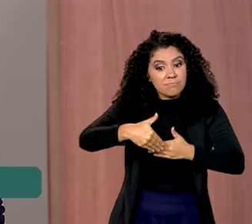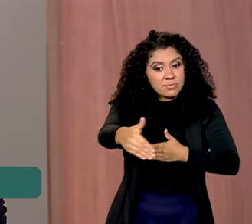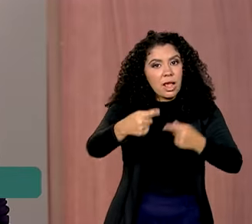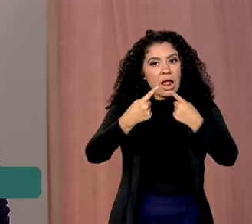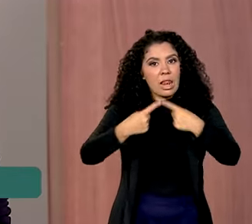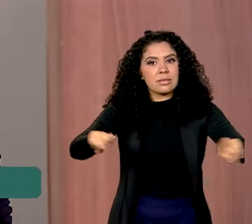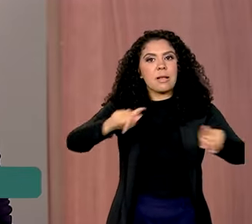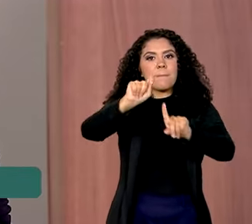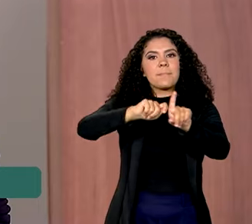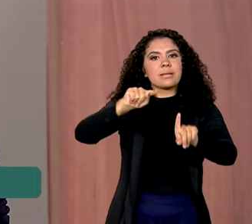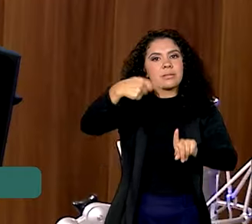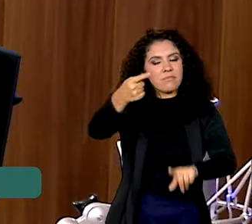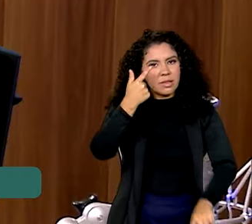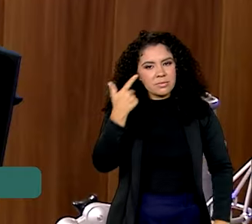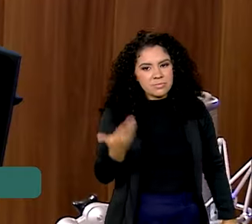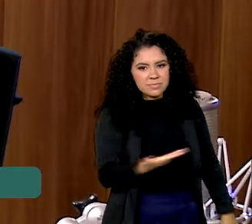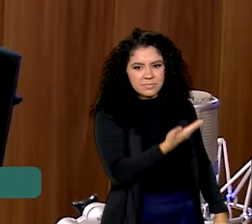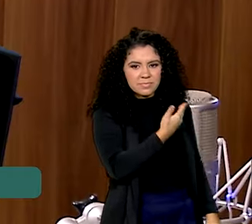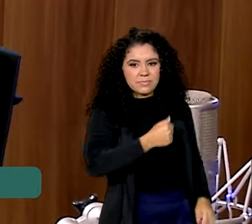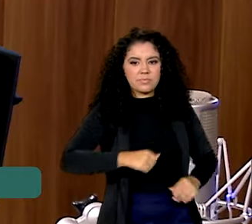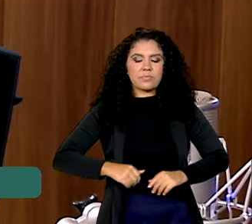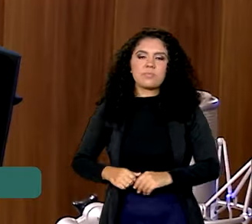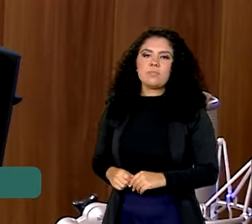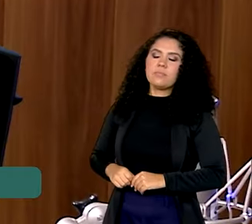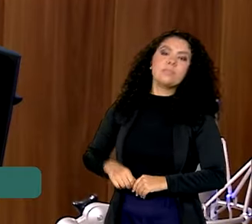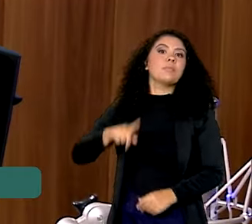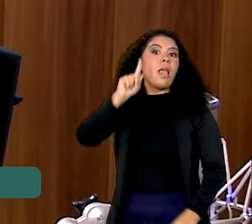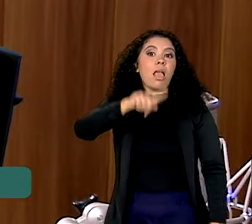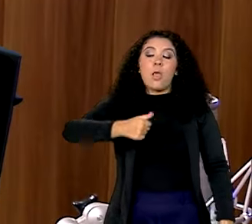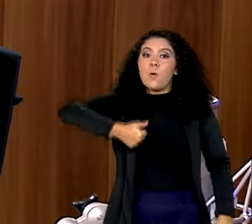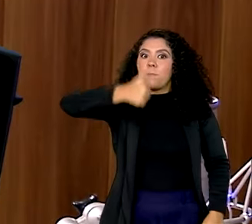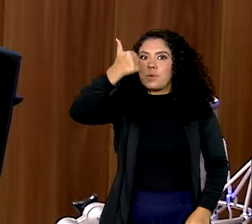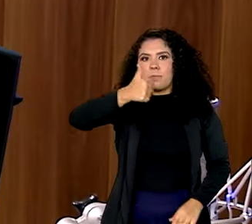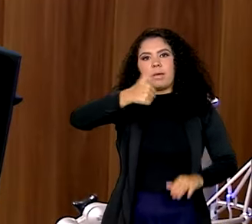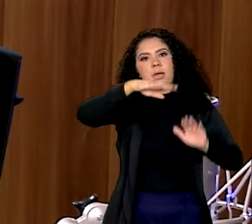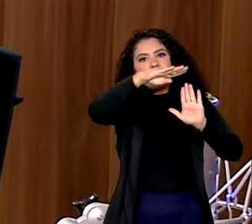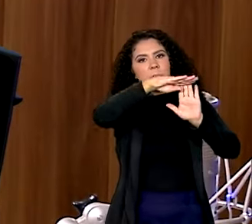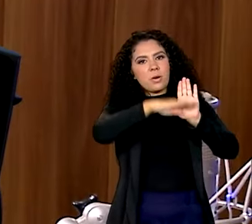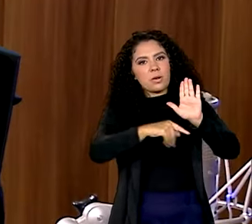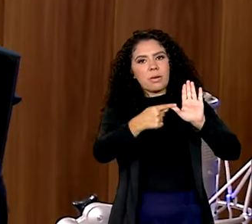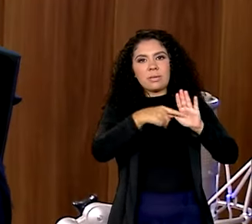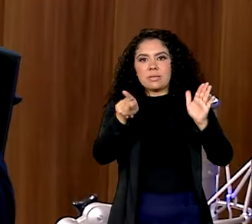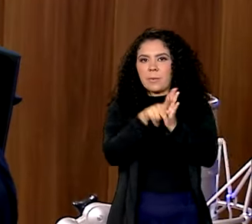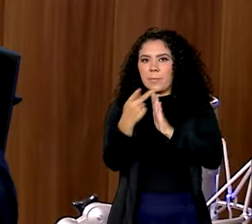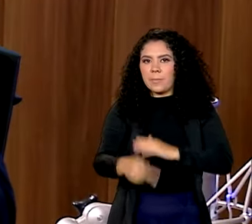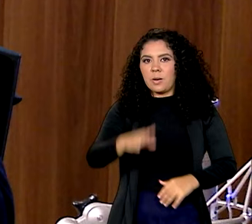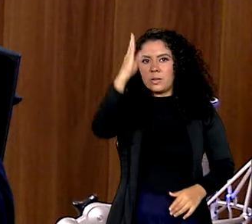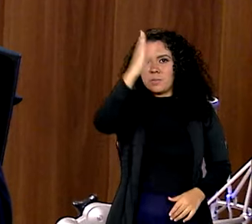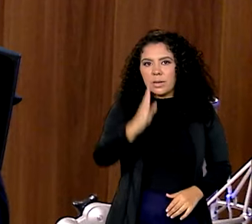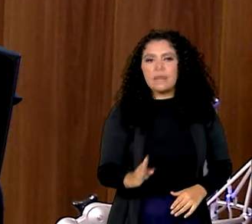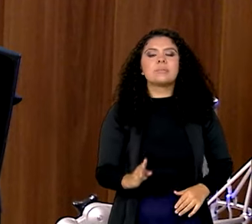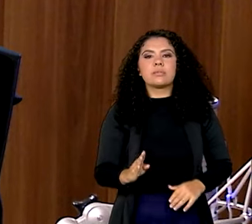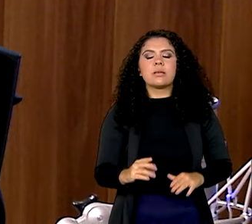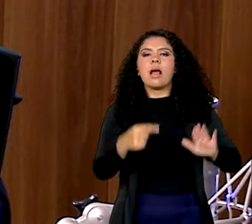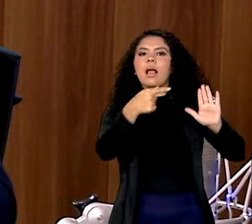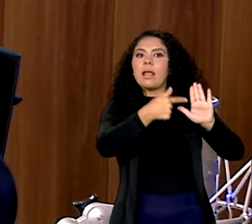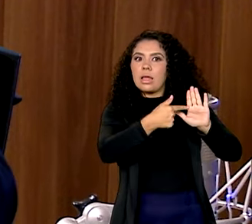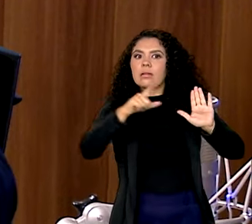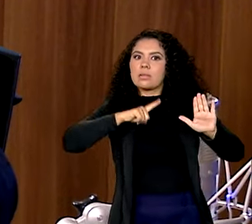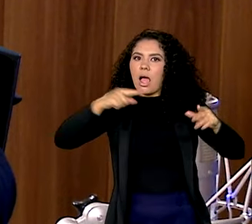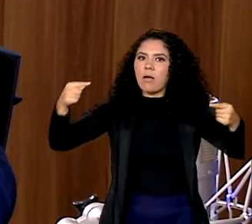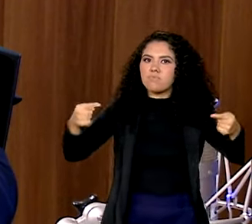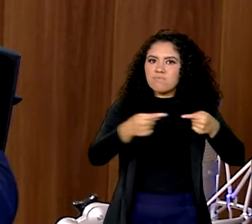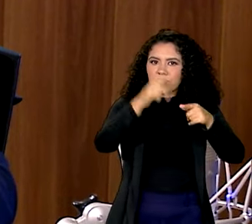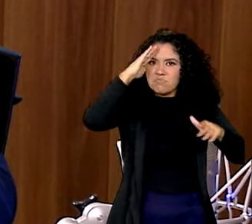no mês que vem. Vamos ver. É o primeiro do Brasil. Ele cumpre aquilo que a legislação,